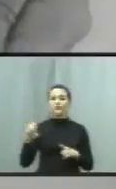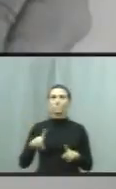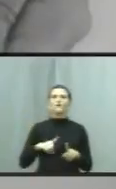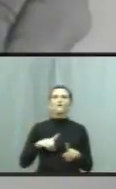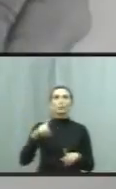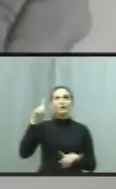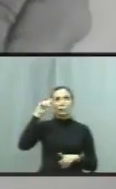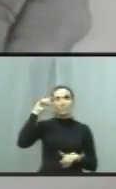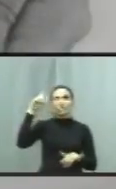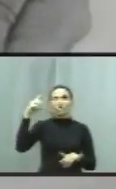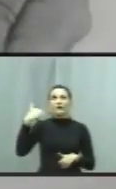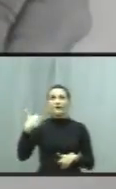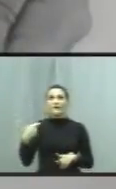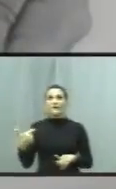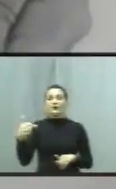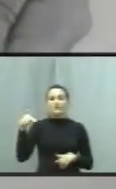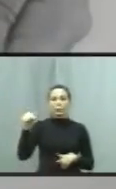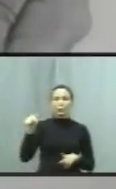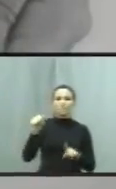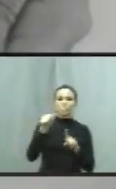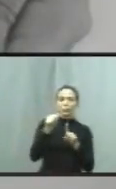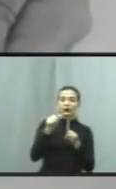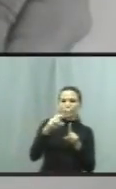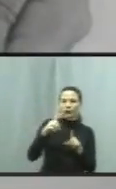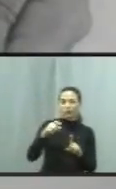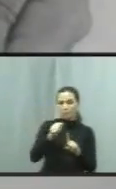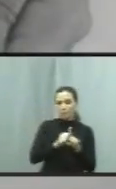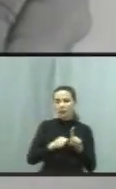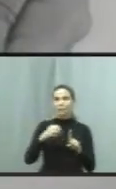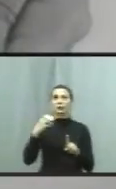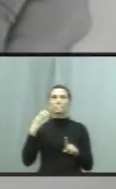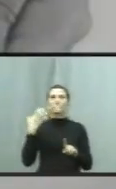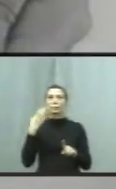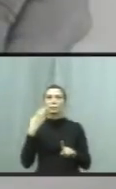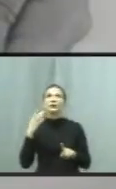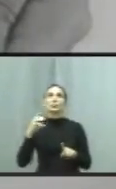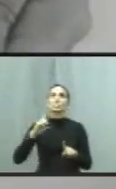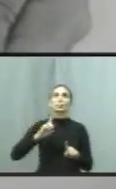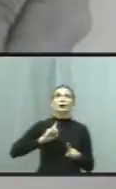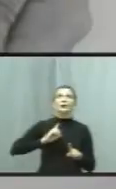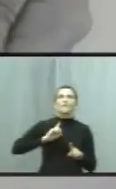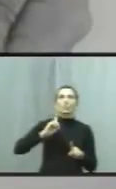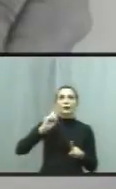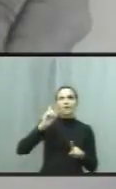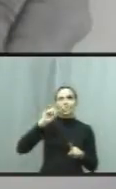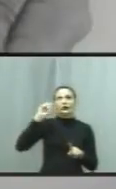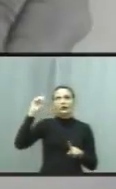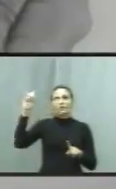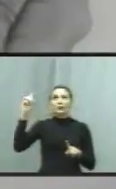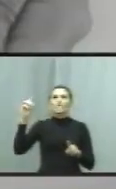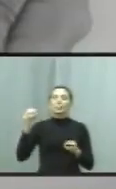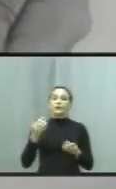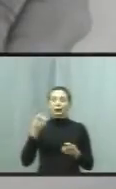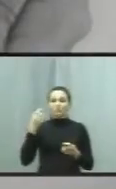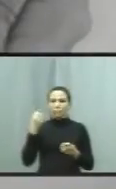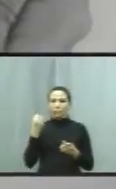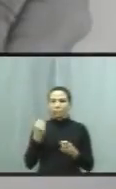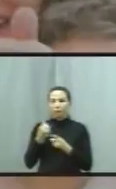o dia do doador de órgãos. Convido a todos os cidadãos aí para realmente fazer essa doação.